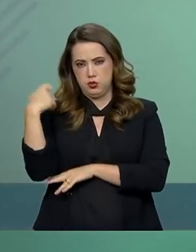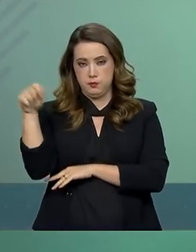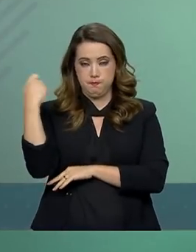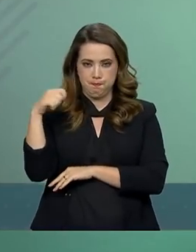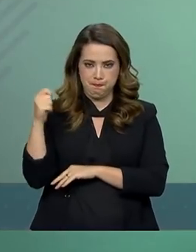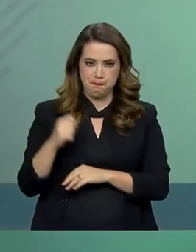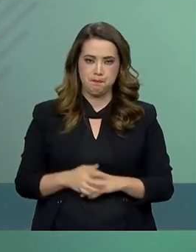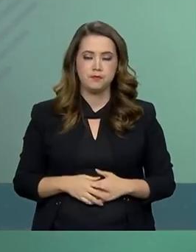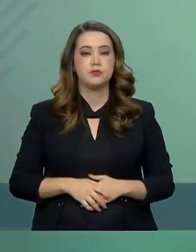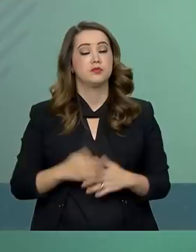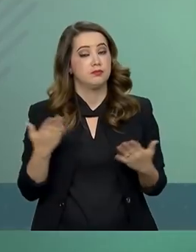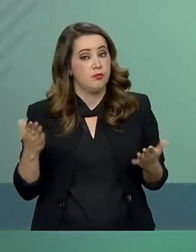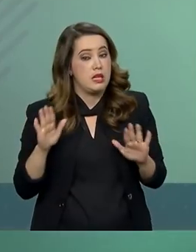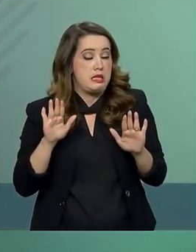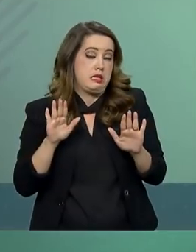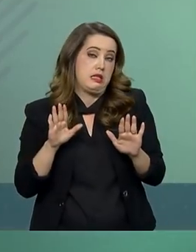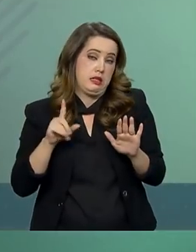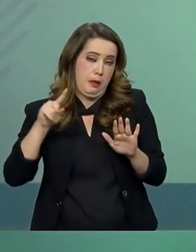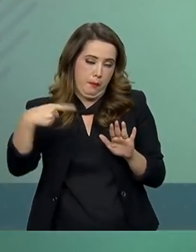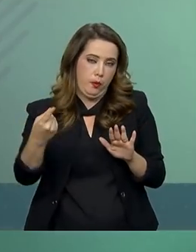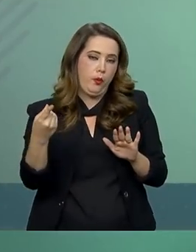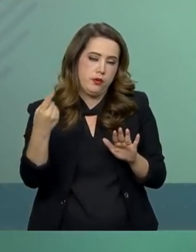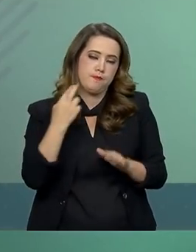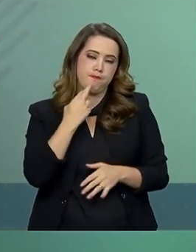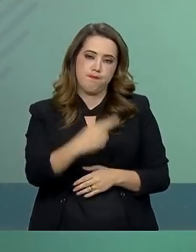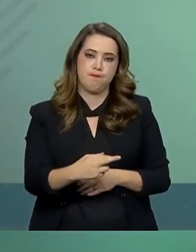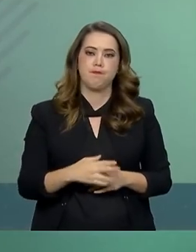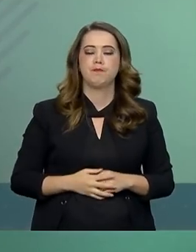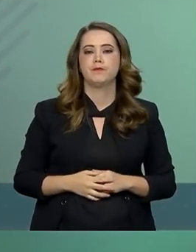durante a nossa viagem. Assim que possível nós o faremos.